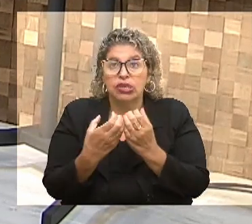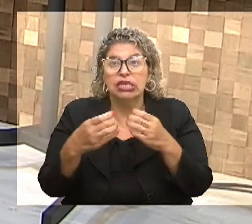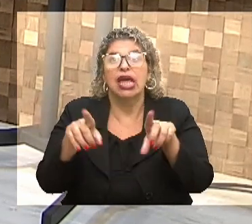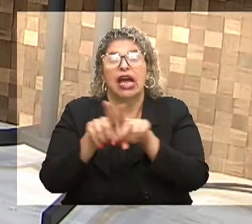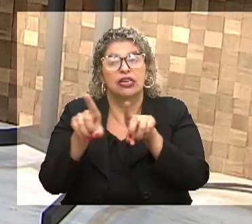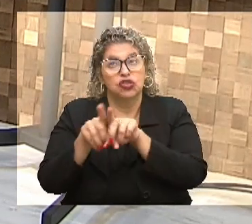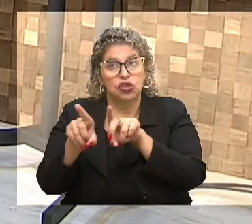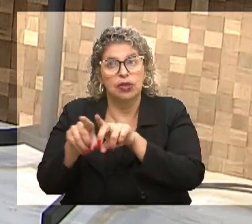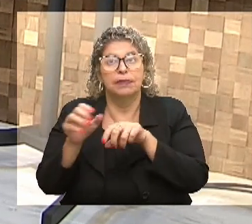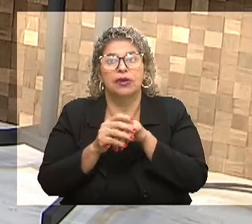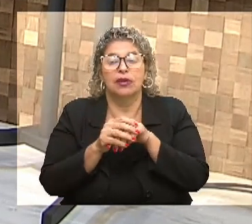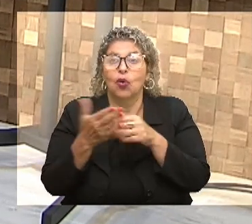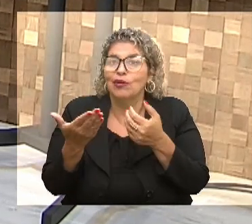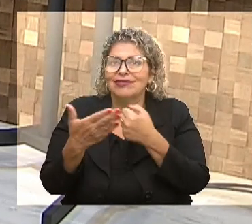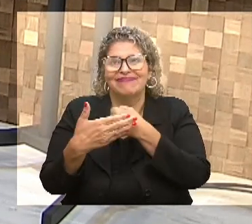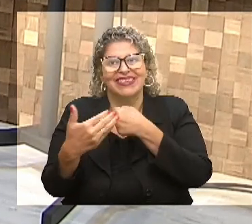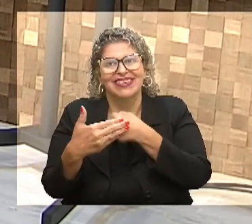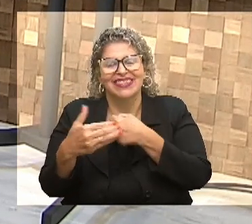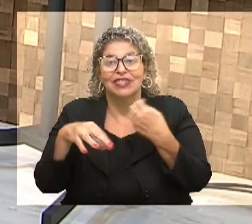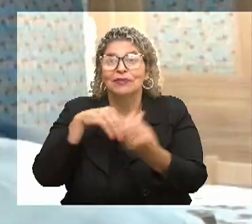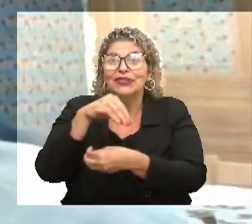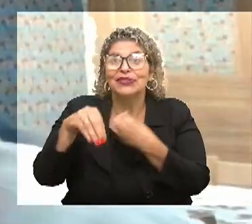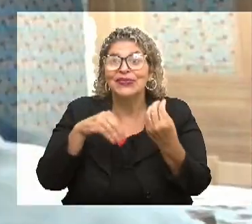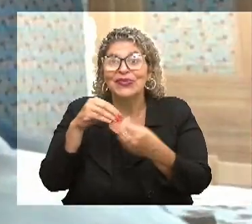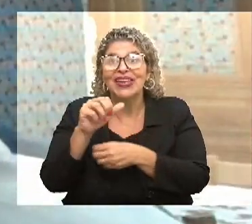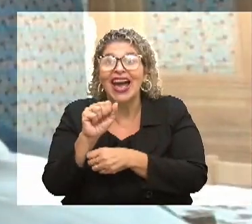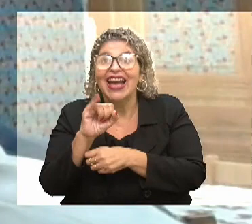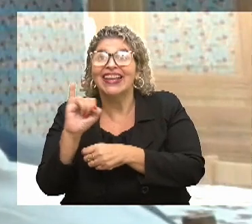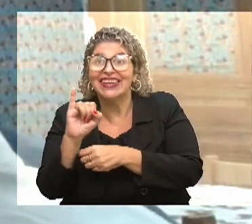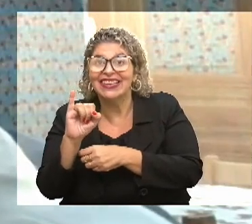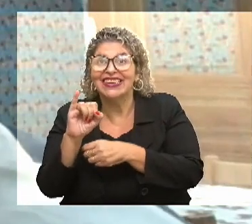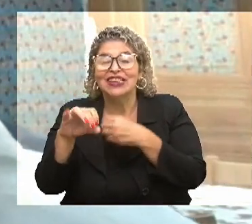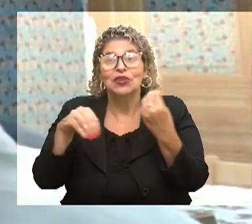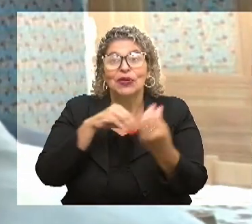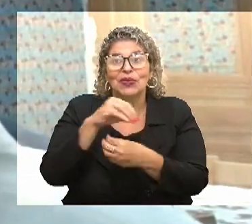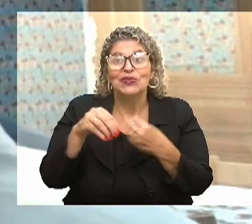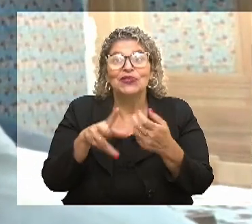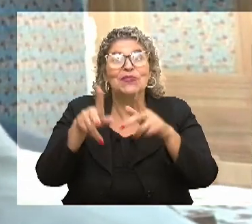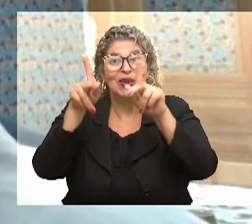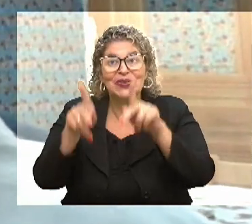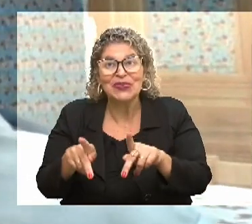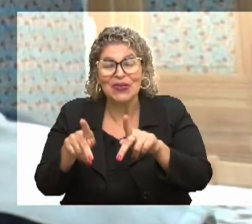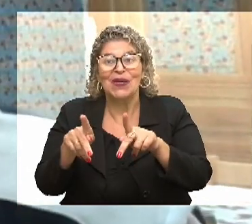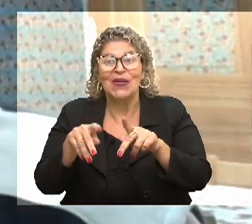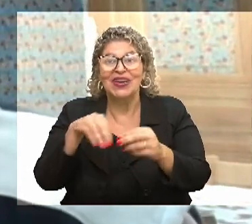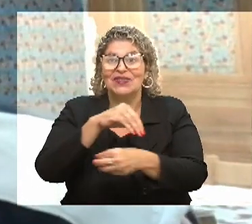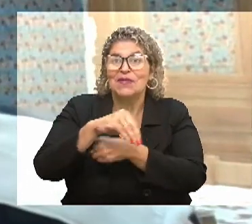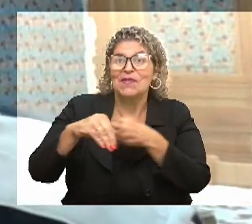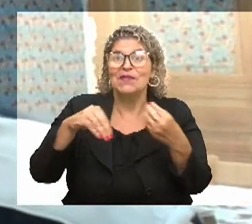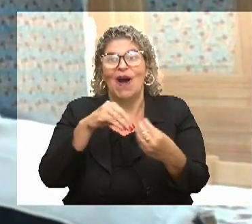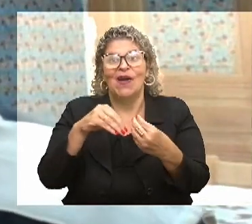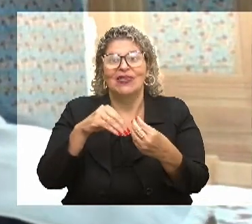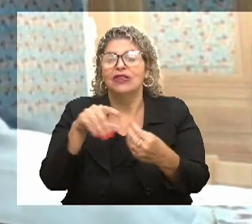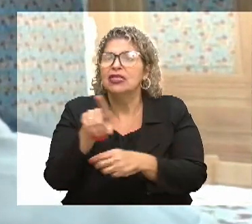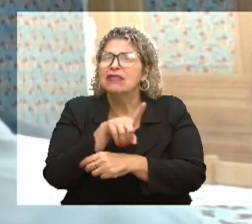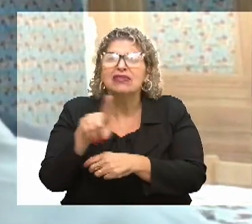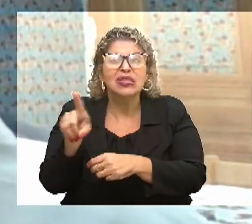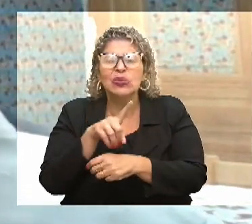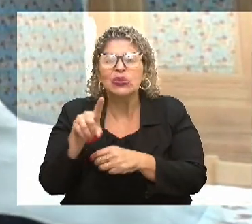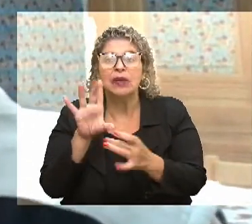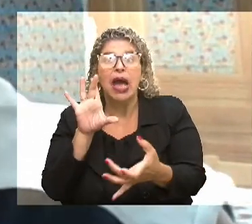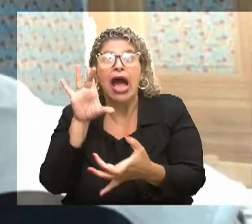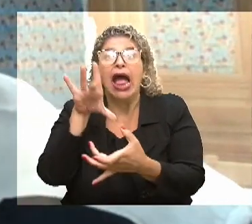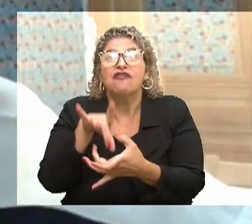Então, hoje, minha querida, o nosso trabalho da Misturaí é uma mistura de povos e de pessoas, que eu digo. E assim, nós não temos nenhum